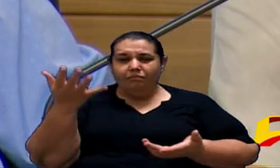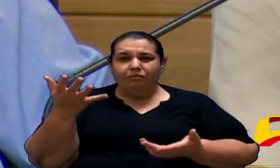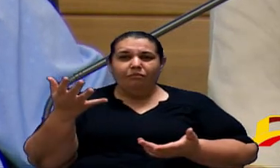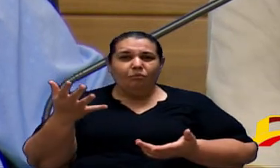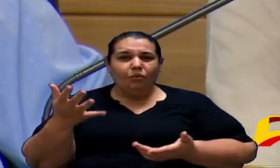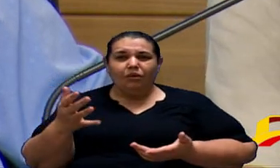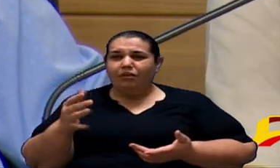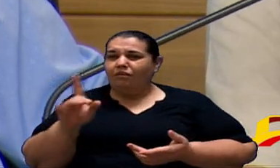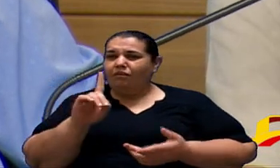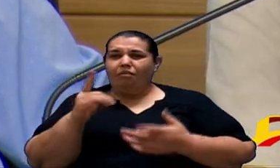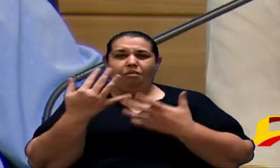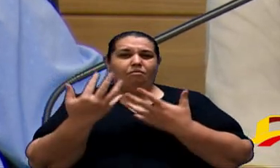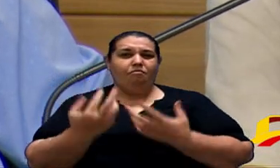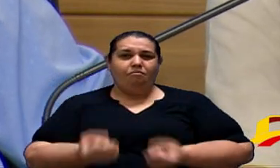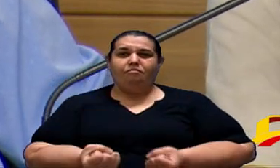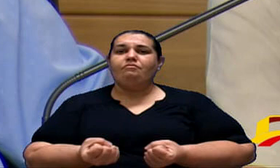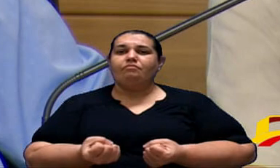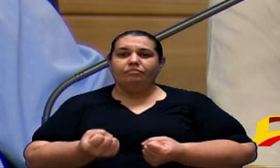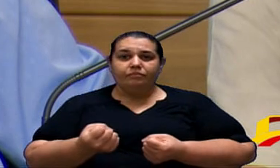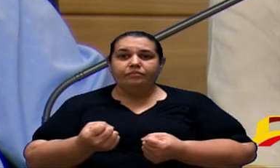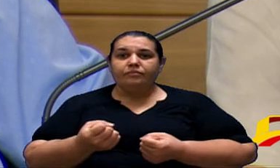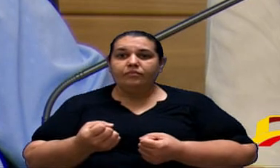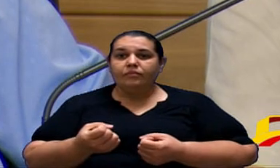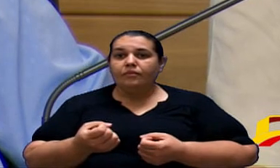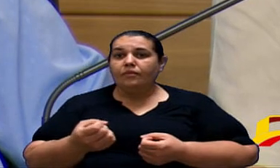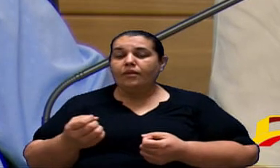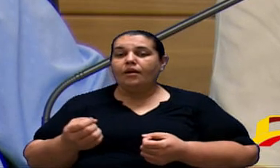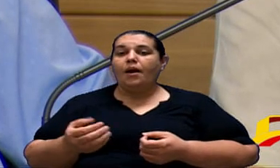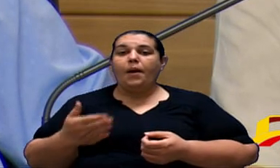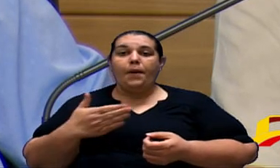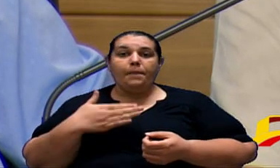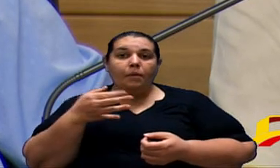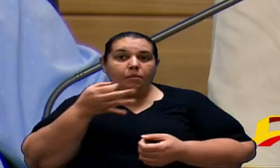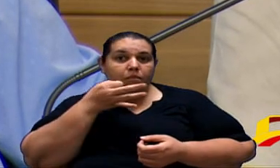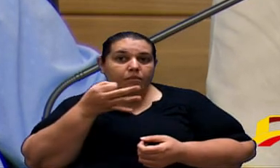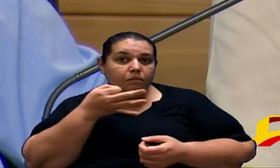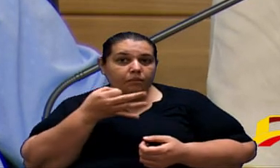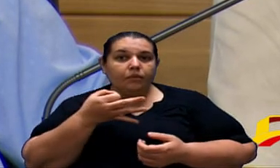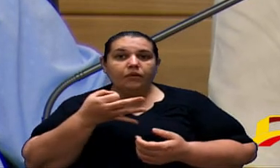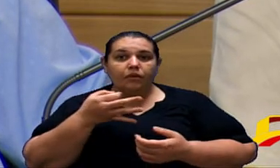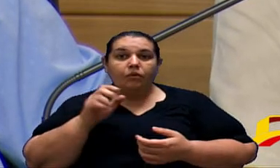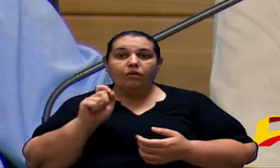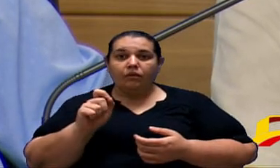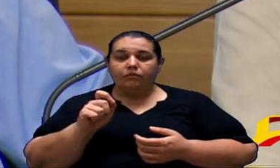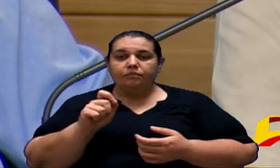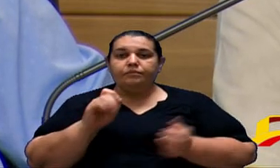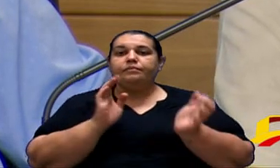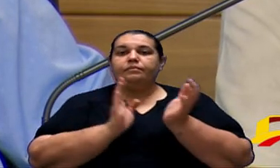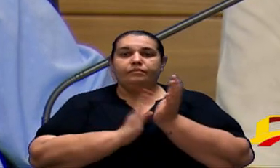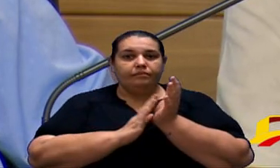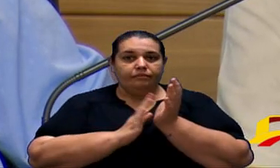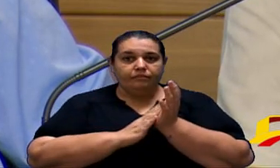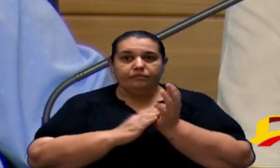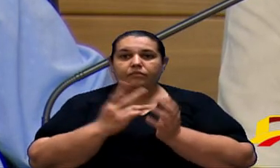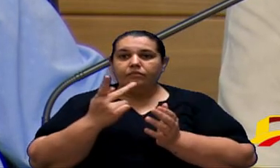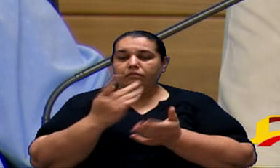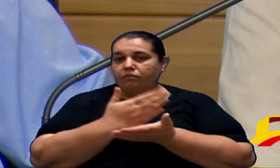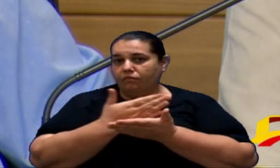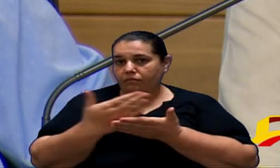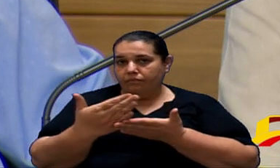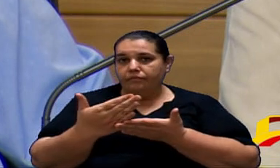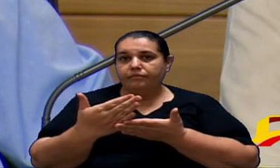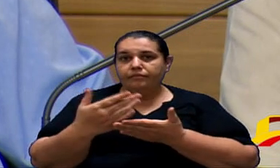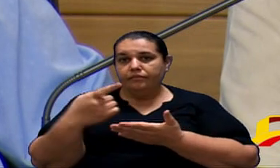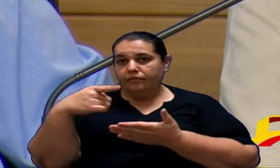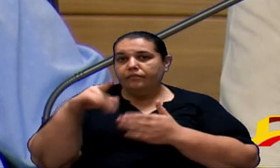sugestão vereador Cícero João é que primeiro parabenizando sua iniciativa que nós saímos daqui